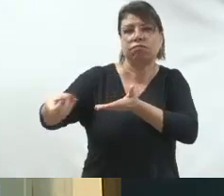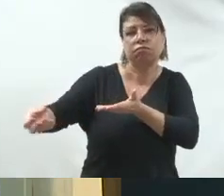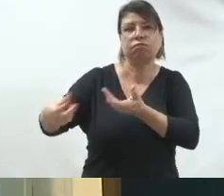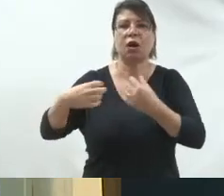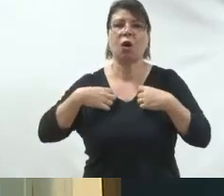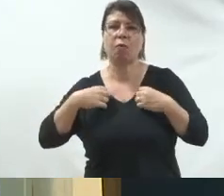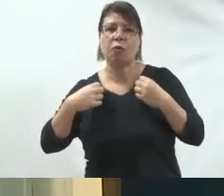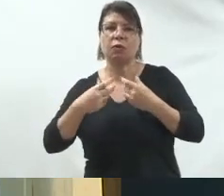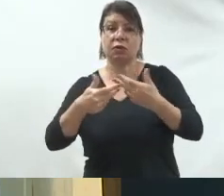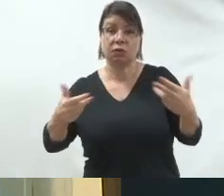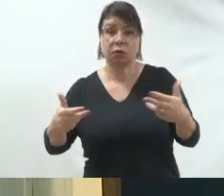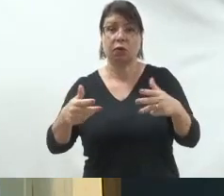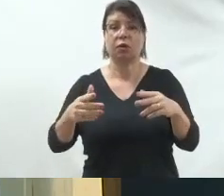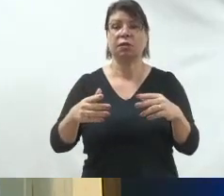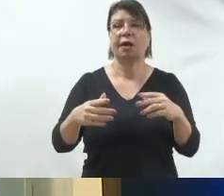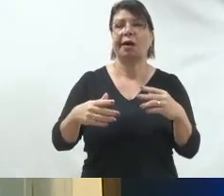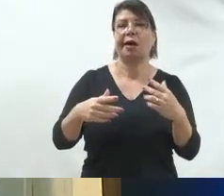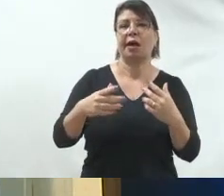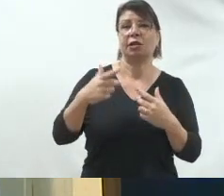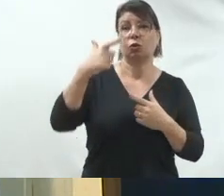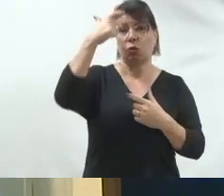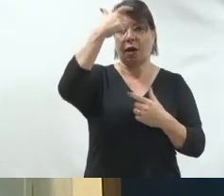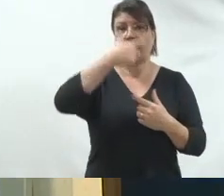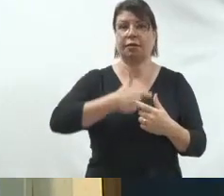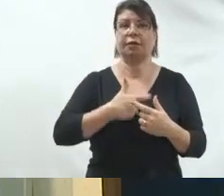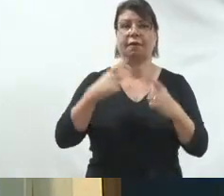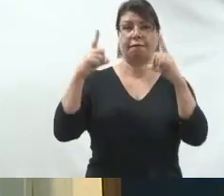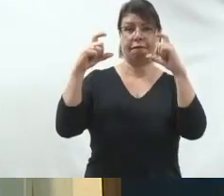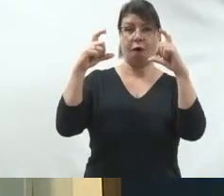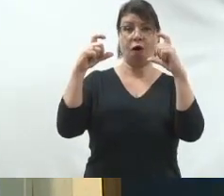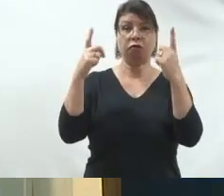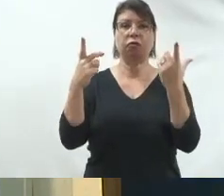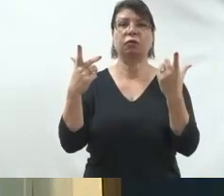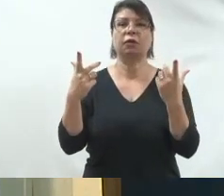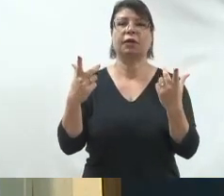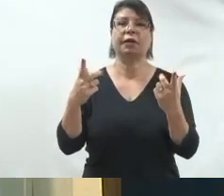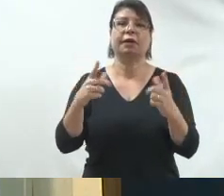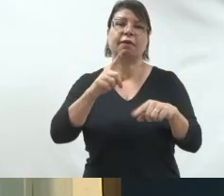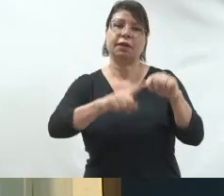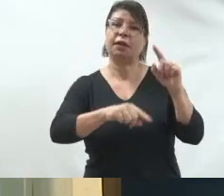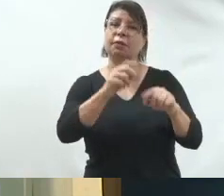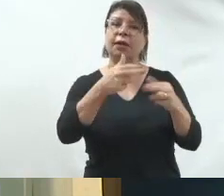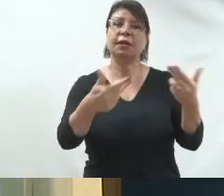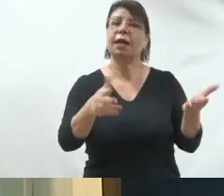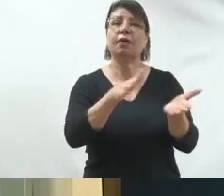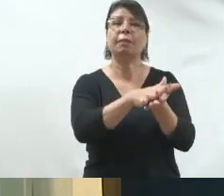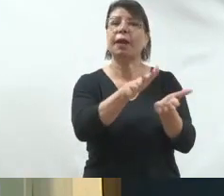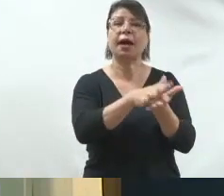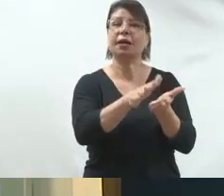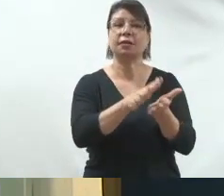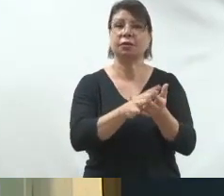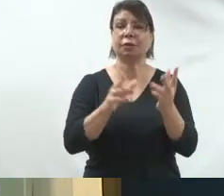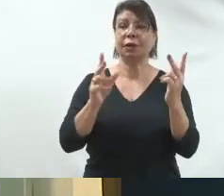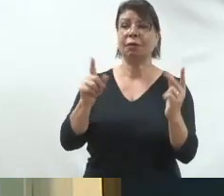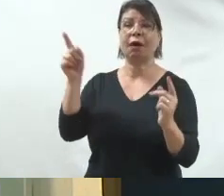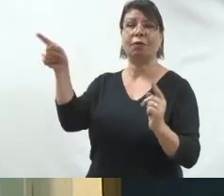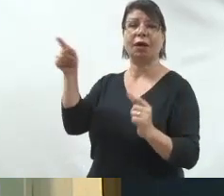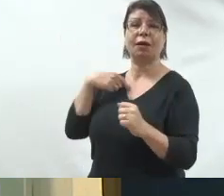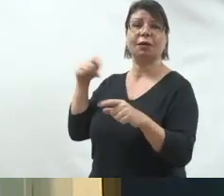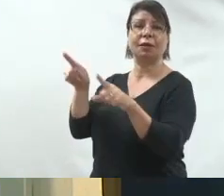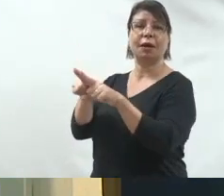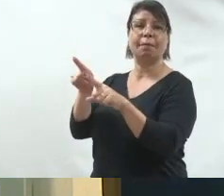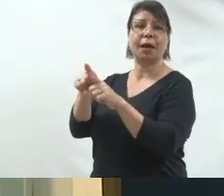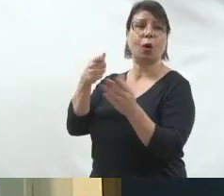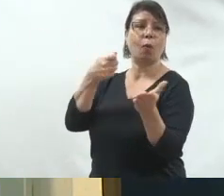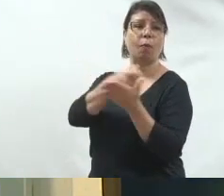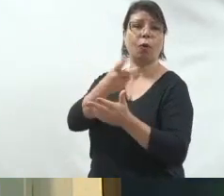obviamente, o seu boneco, a sua imagem, a sua fotografia, vai estar num material exatamente igual até mesmo do seu concorrente que comprou o mesmo